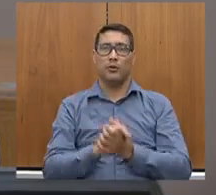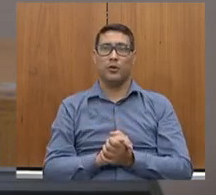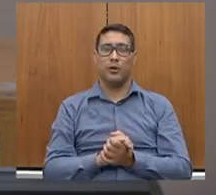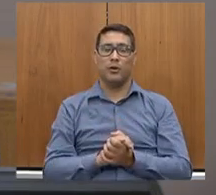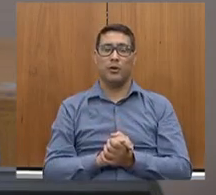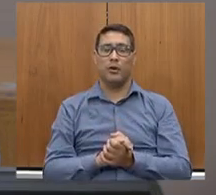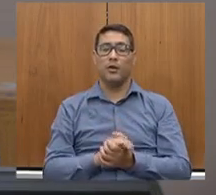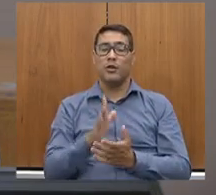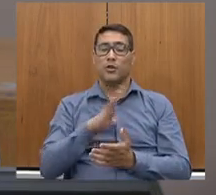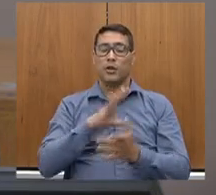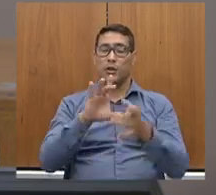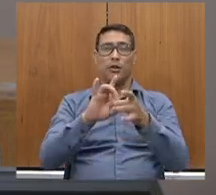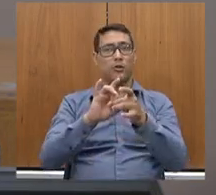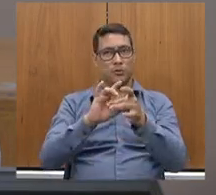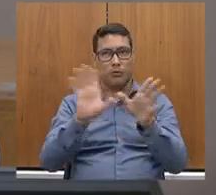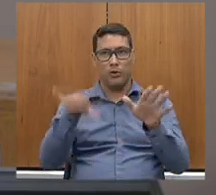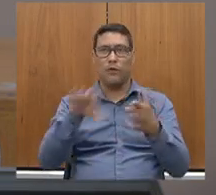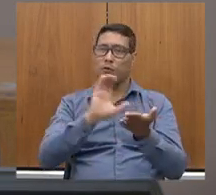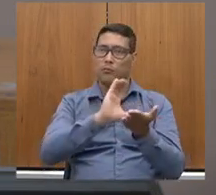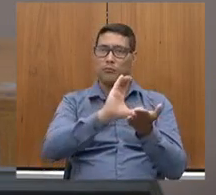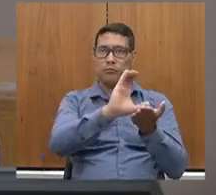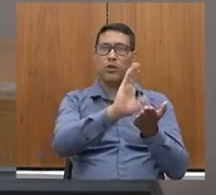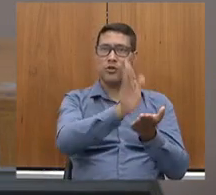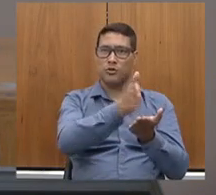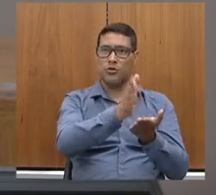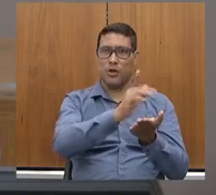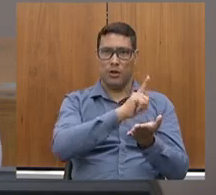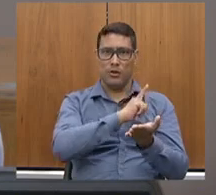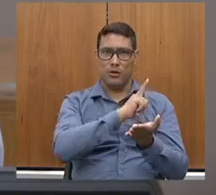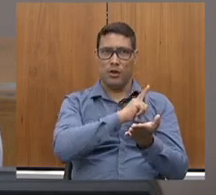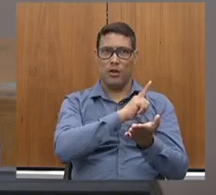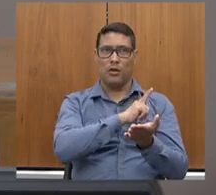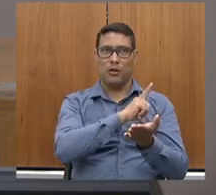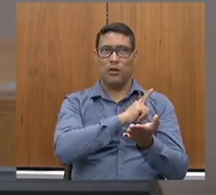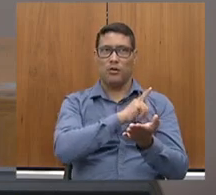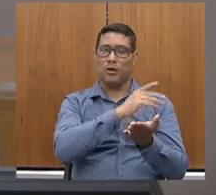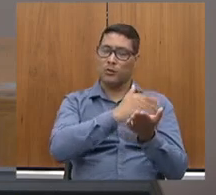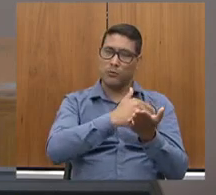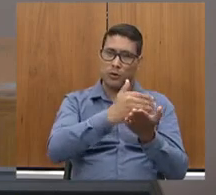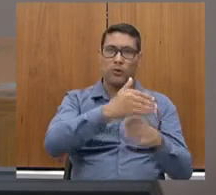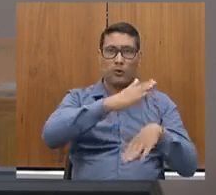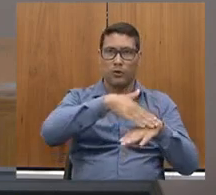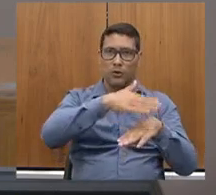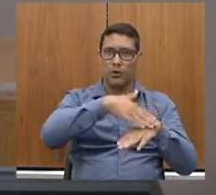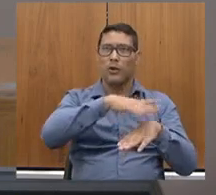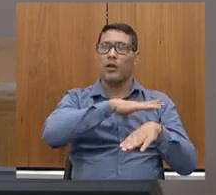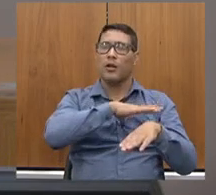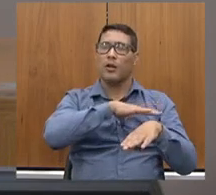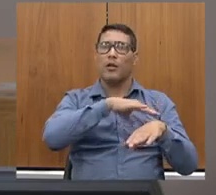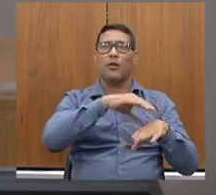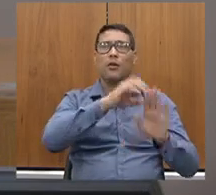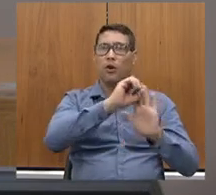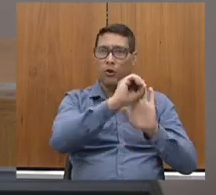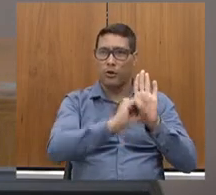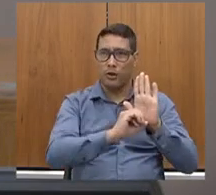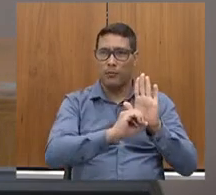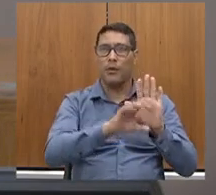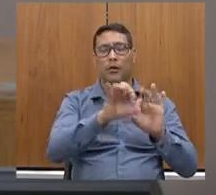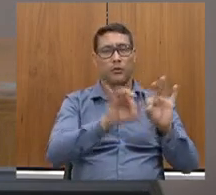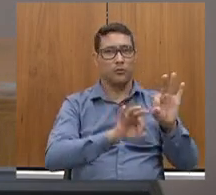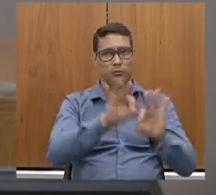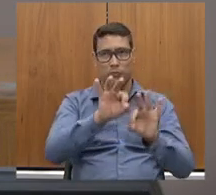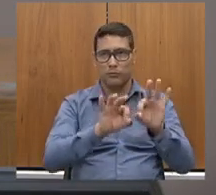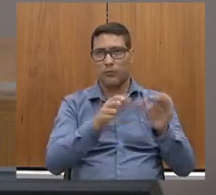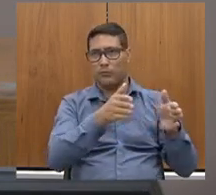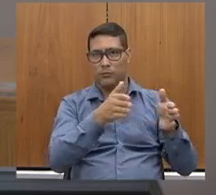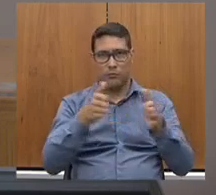já disponíveis em caixa, então, já, vamos dizer assim, executados nesse orçamento desse ano. Isso,